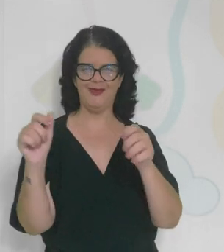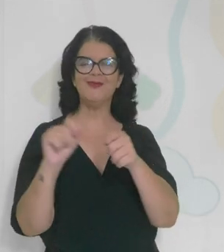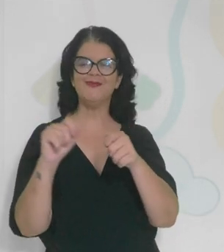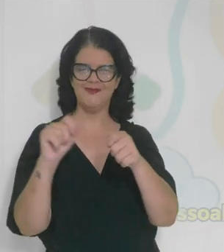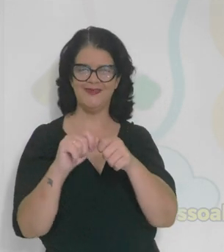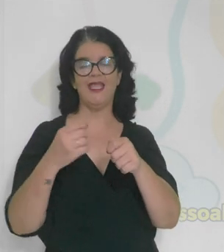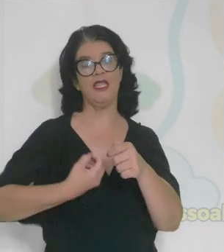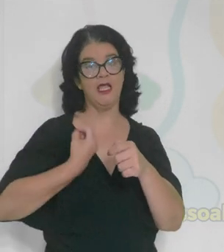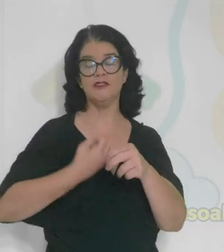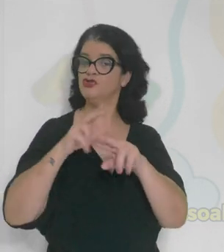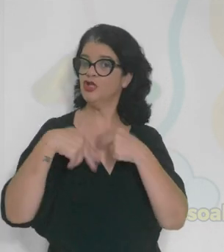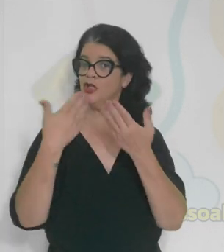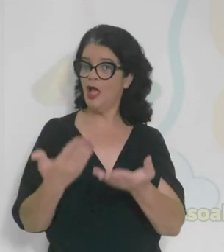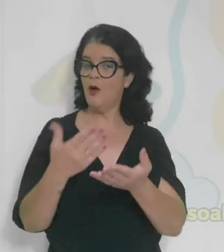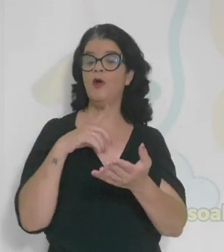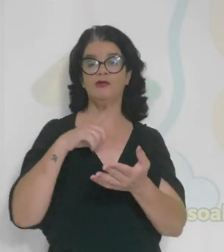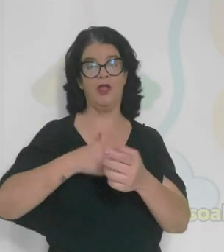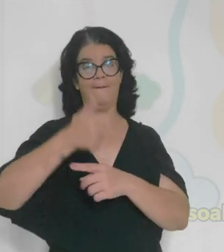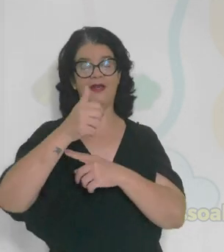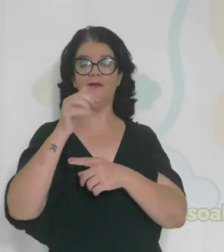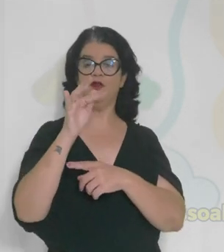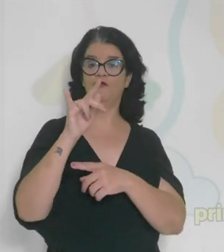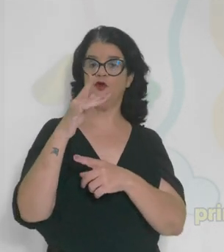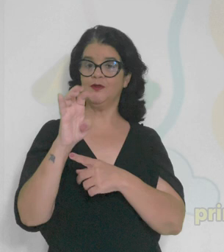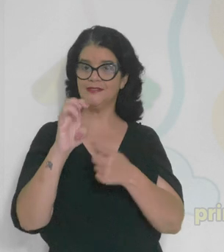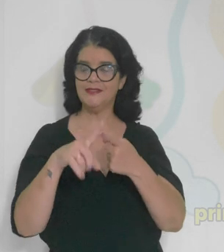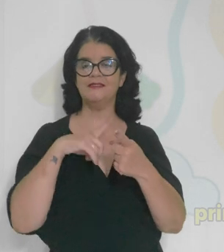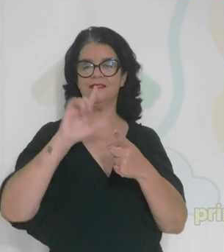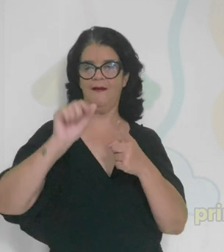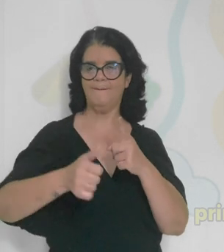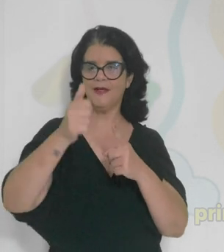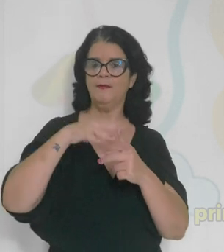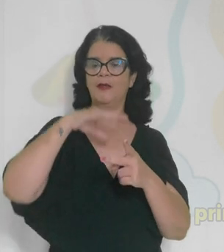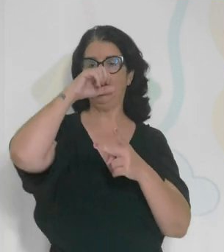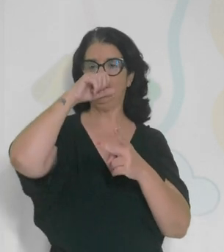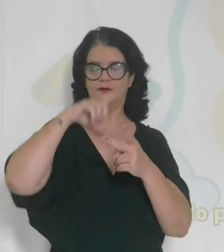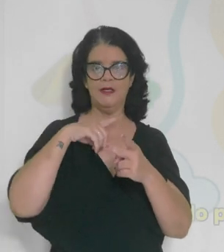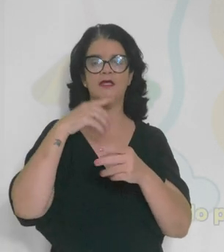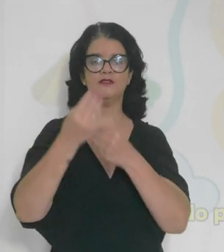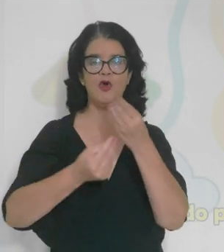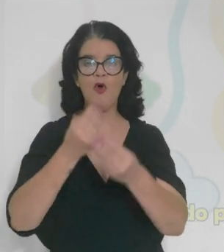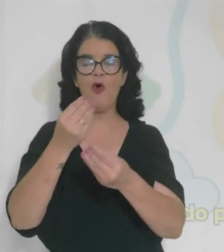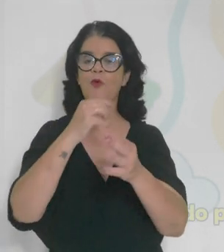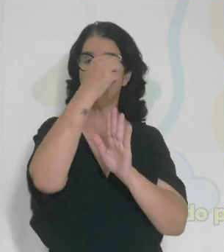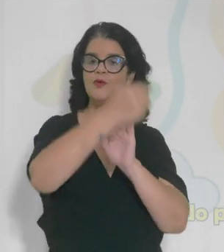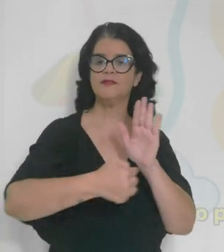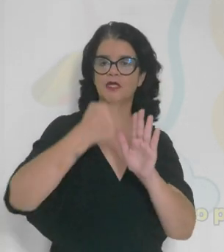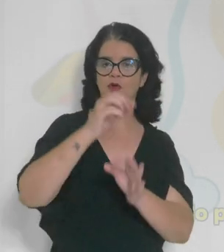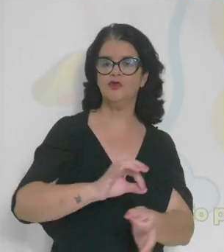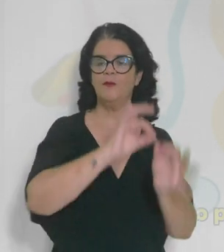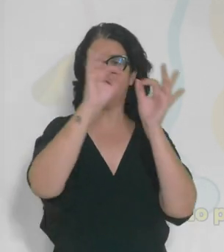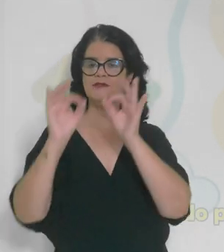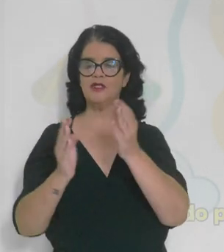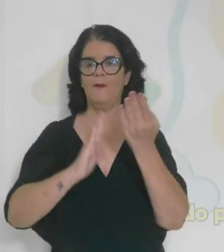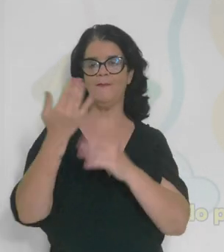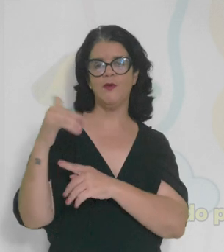né? Então, pessoal, aqui eu tenho primeiro a fotossíntese e primeiro a respiração como o segundo processo